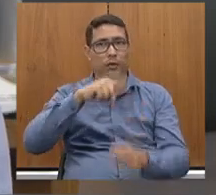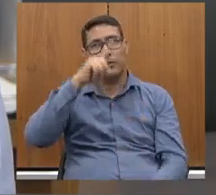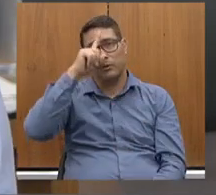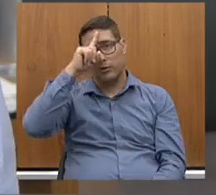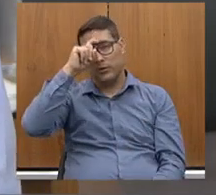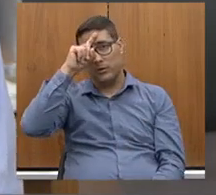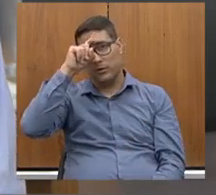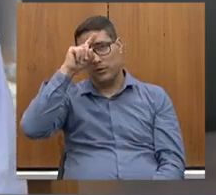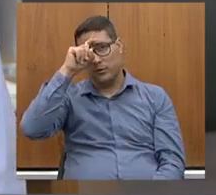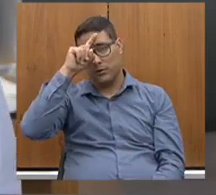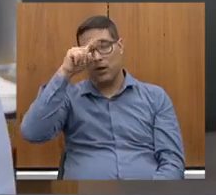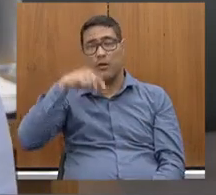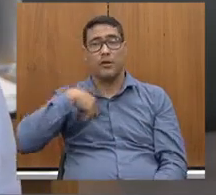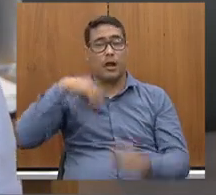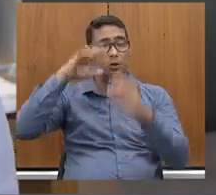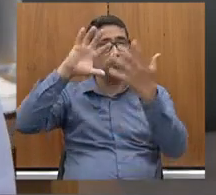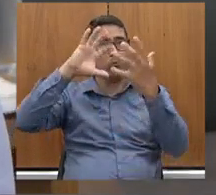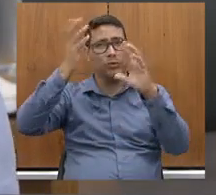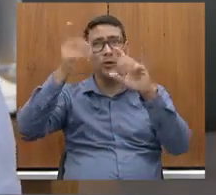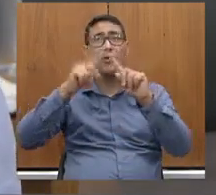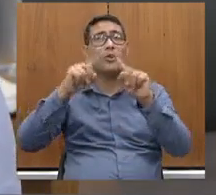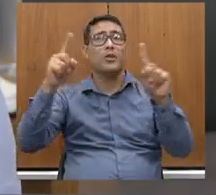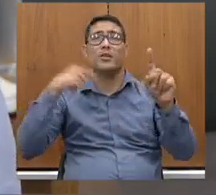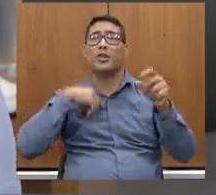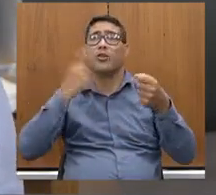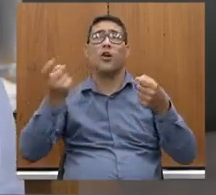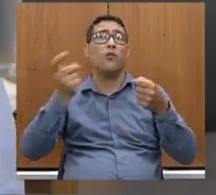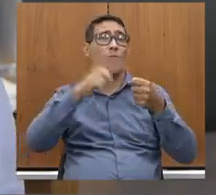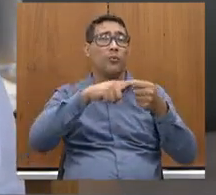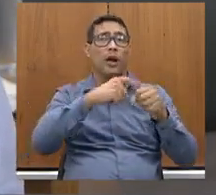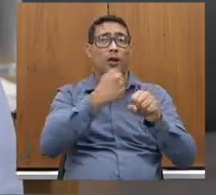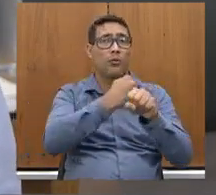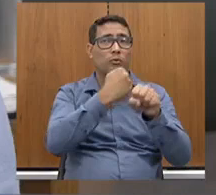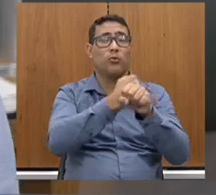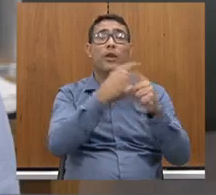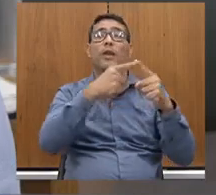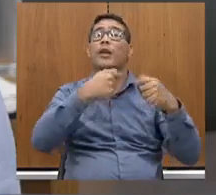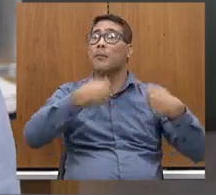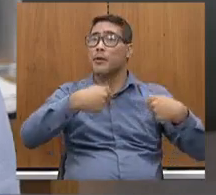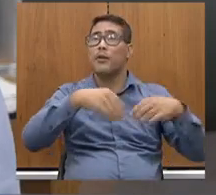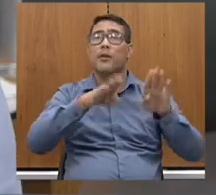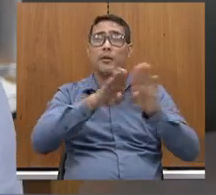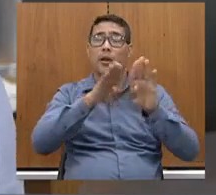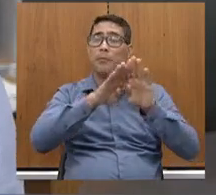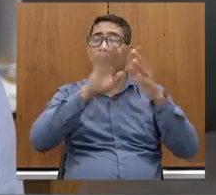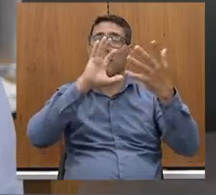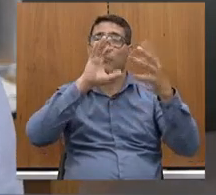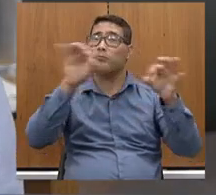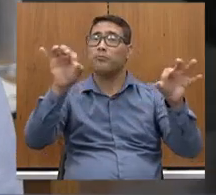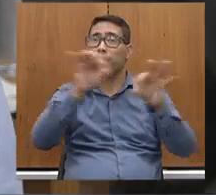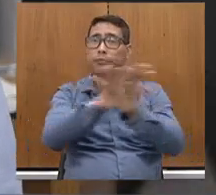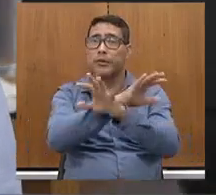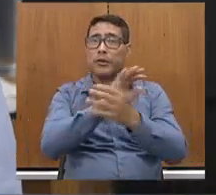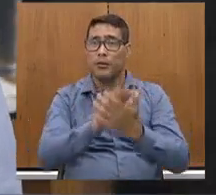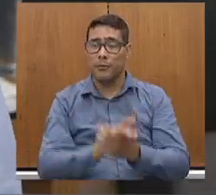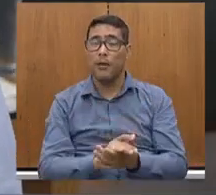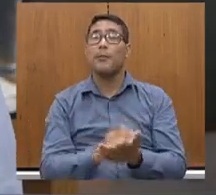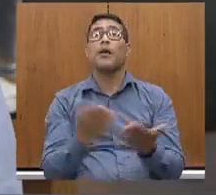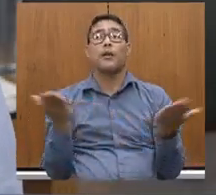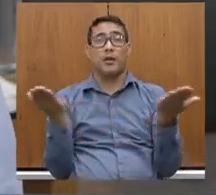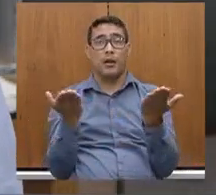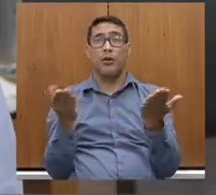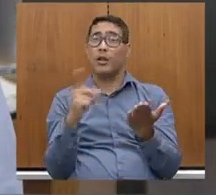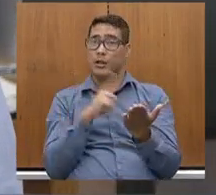promessa é a da conclusão, não adianta retomar e não concluir, mas agora tem dinheiro garantido e eles serão